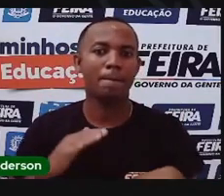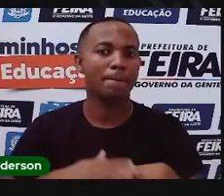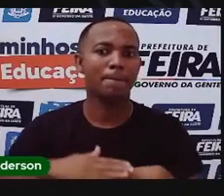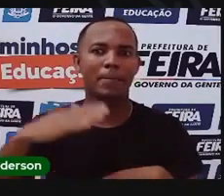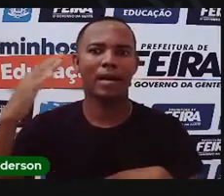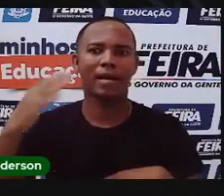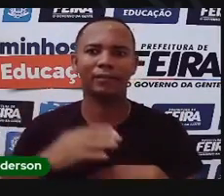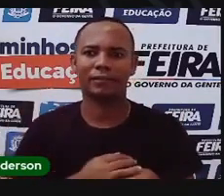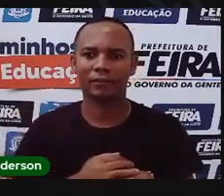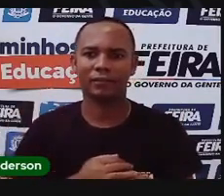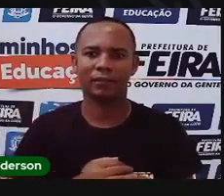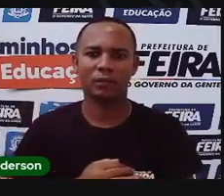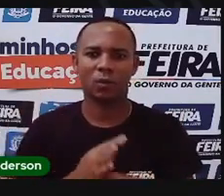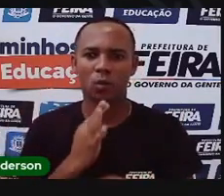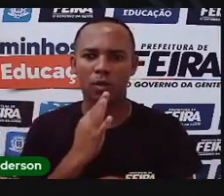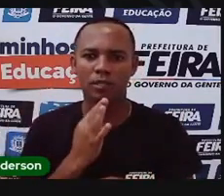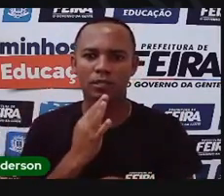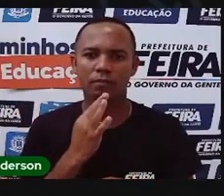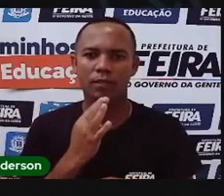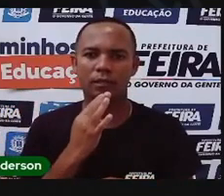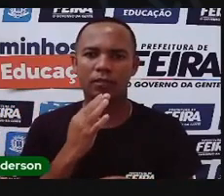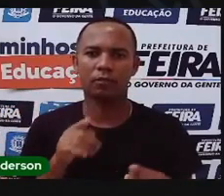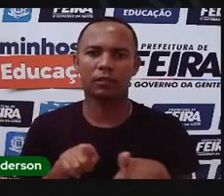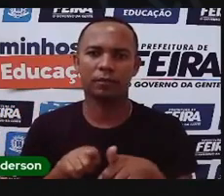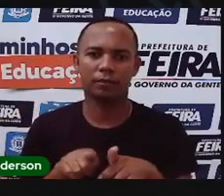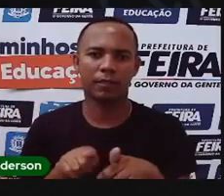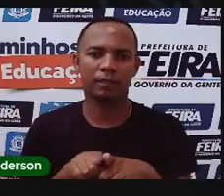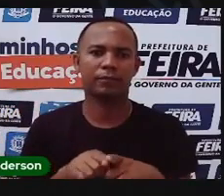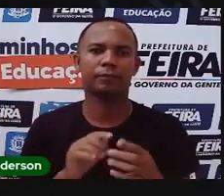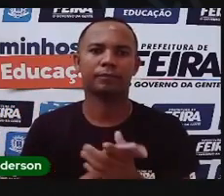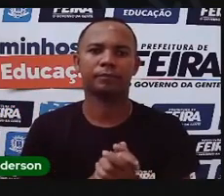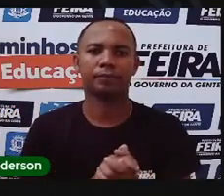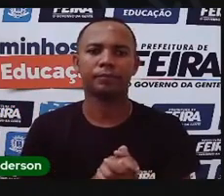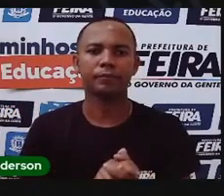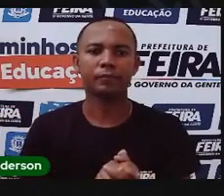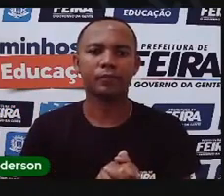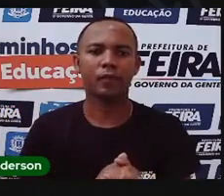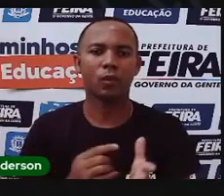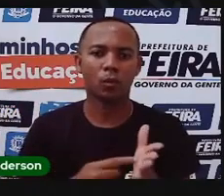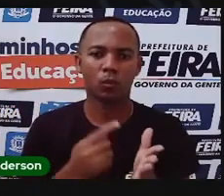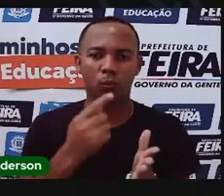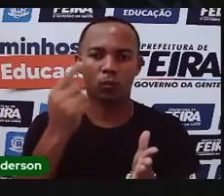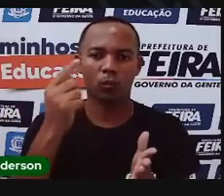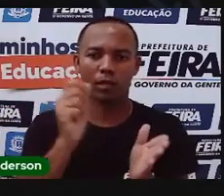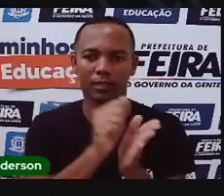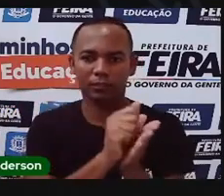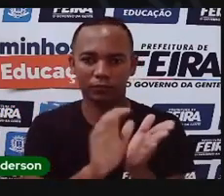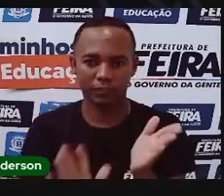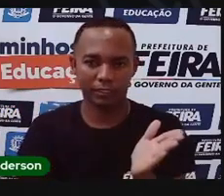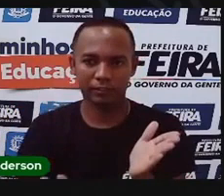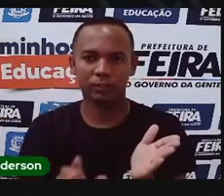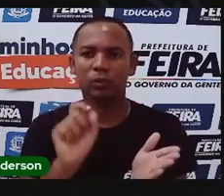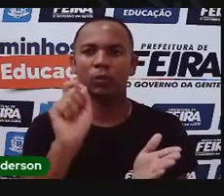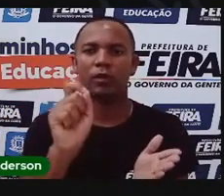ainda mais o seu conhecimento com relação a Maria Quitéria. No item 1 dessa atividade complementar, o é que você vai